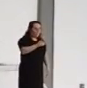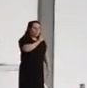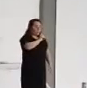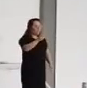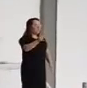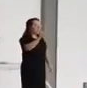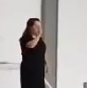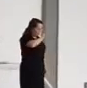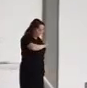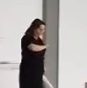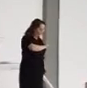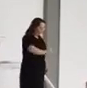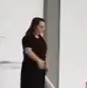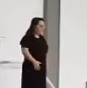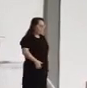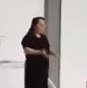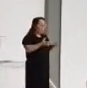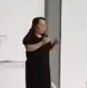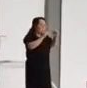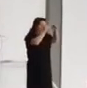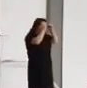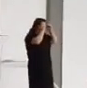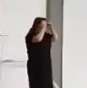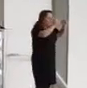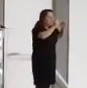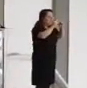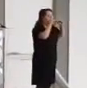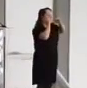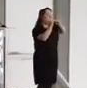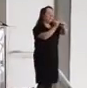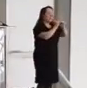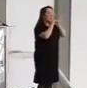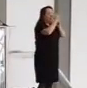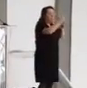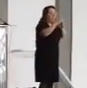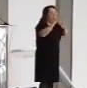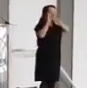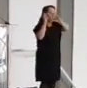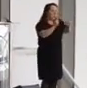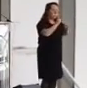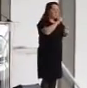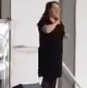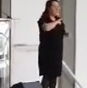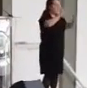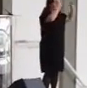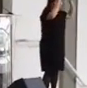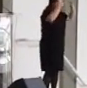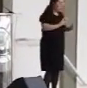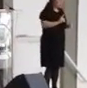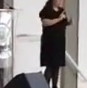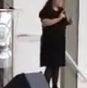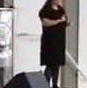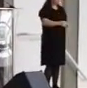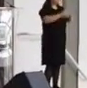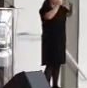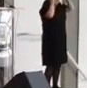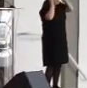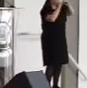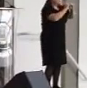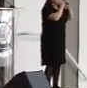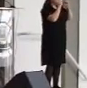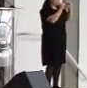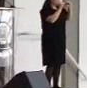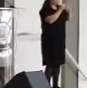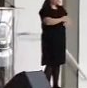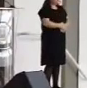carinho e compreensão. Ser tratado como um cidadão comum. Ser incluído e ter seus direitos respeitados. Chega de preconceitos e